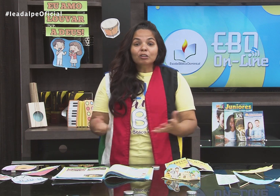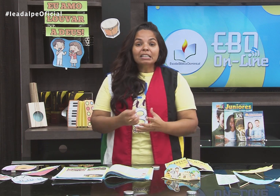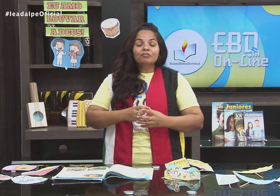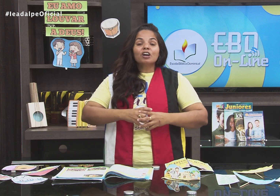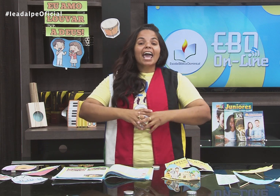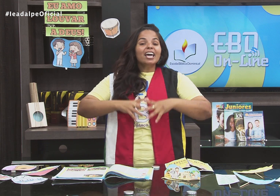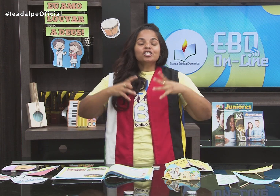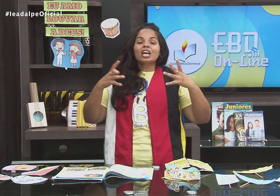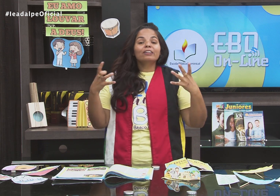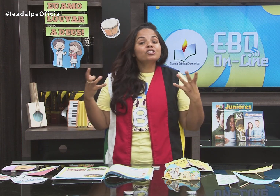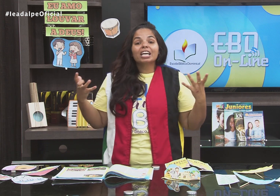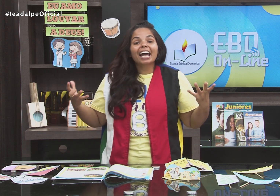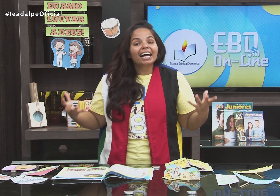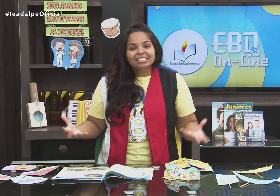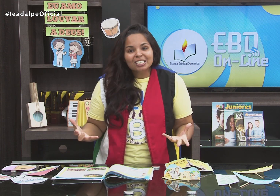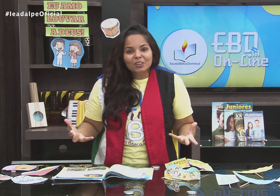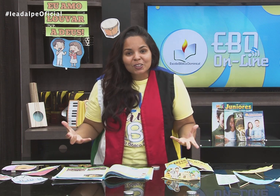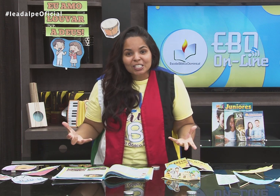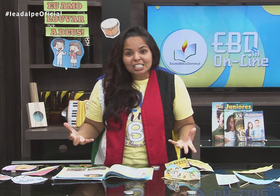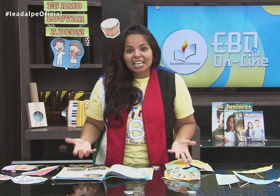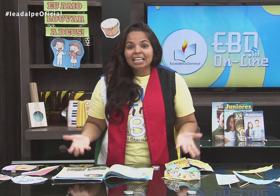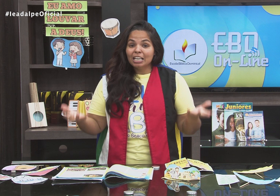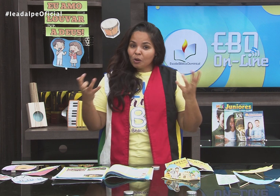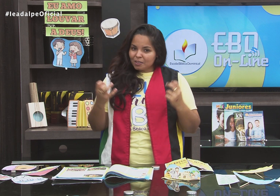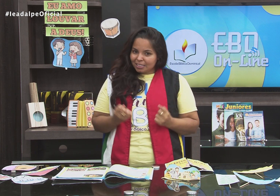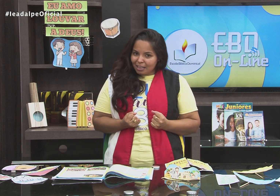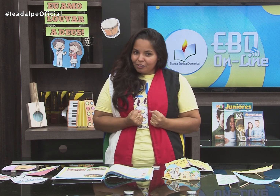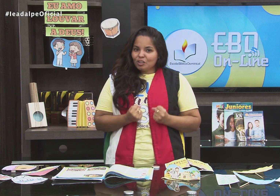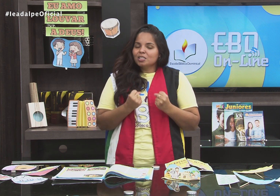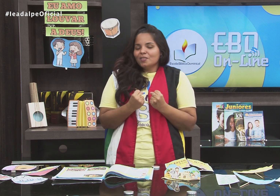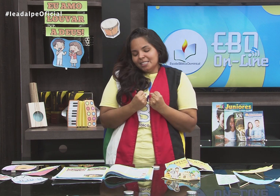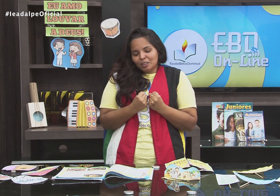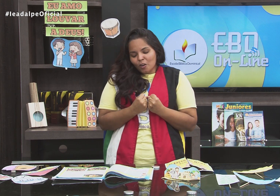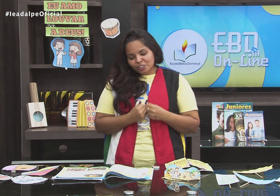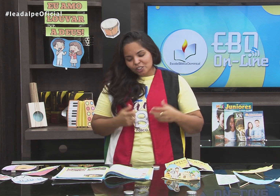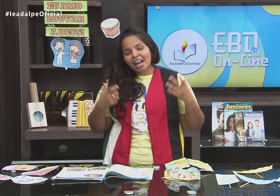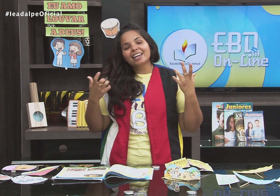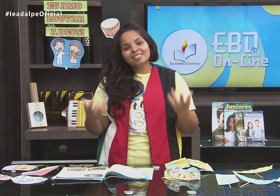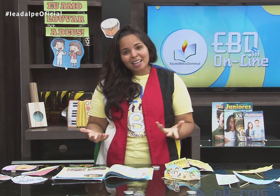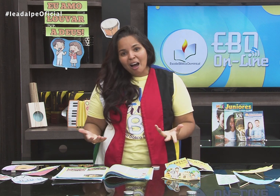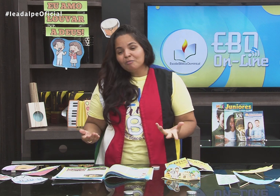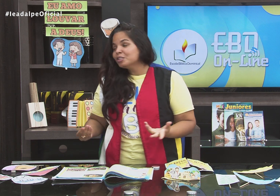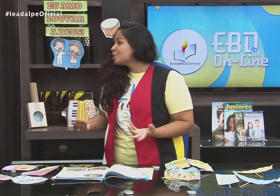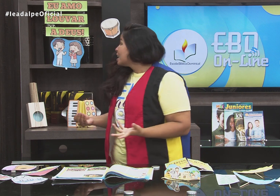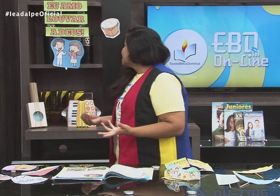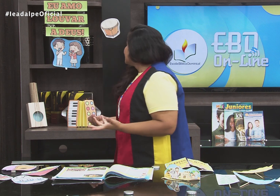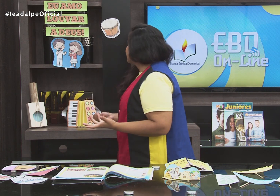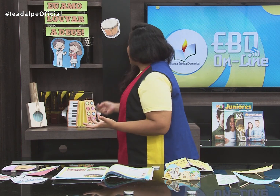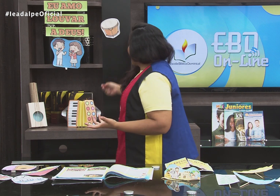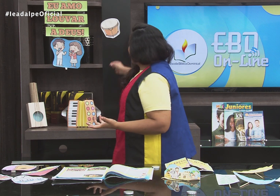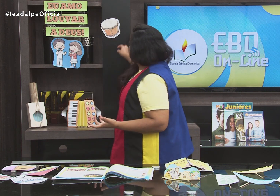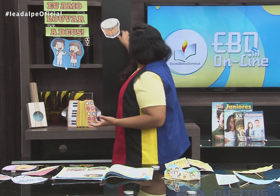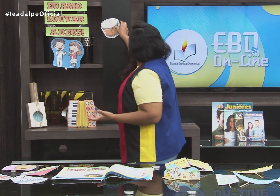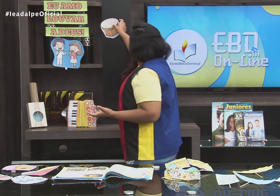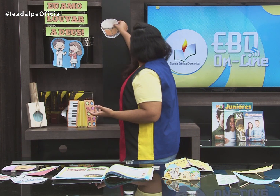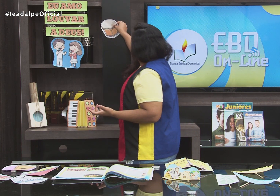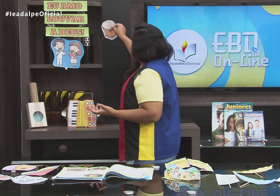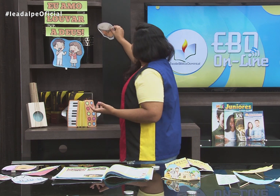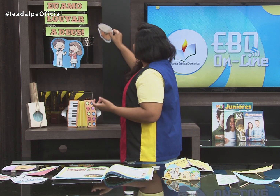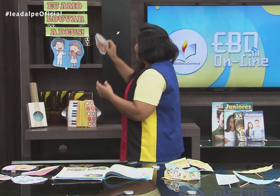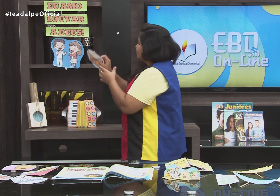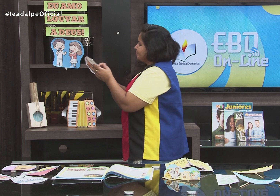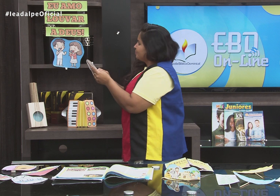é um livro recheado de cânticos. Inclusive, o nosso versículo hoje está em Salmos. Salmos!